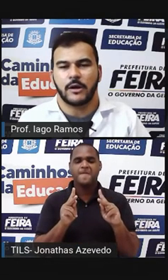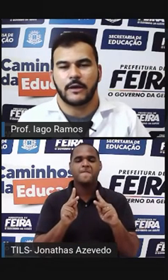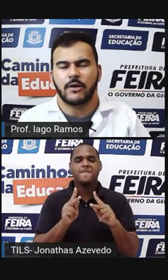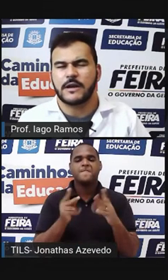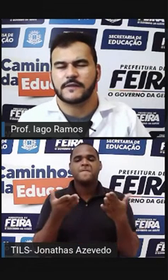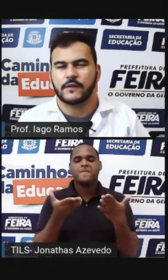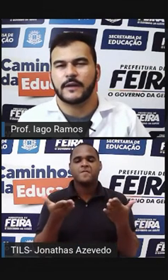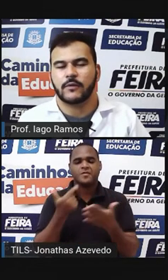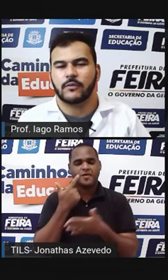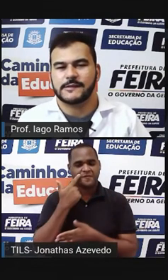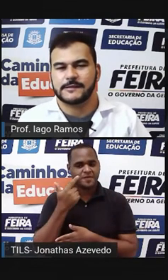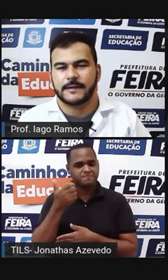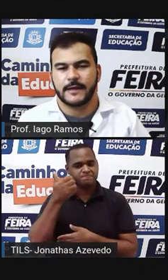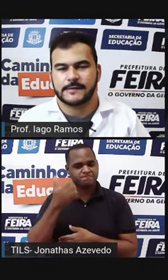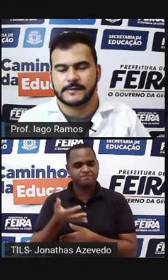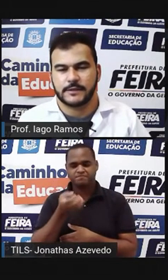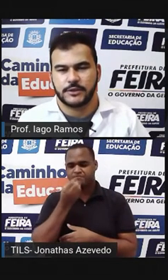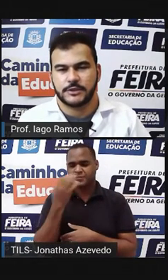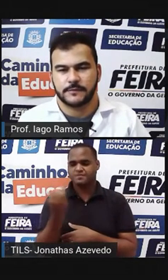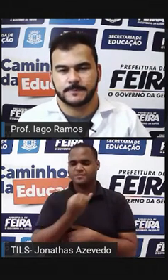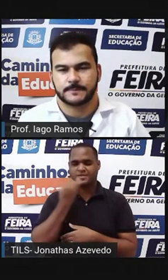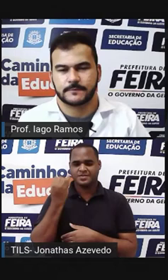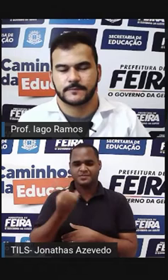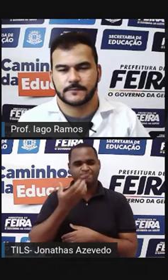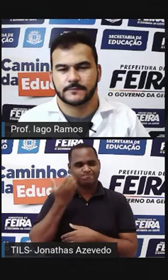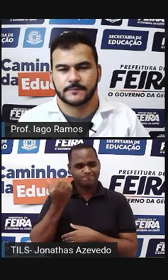Agora Olha só que coisa interessante